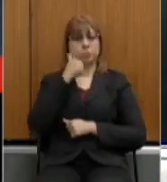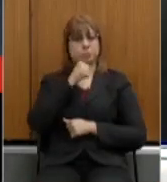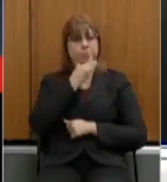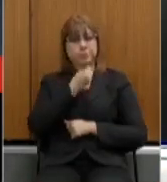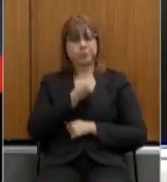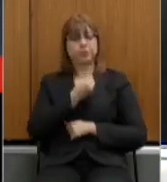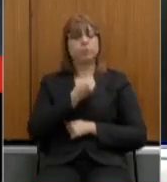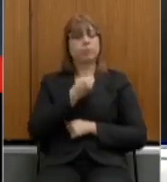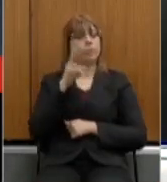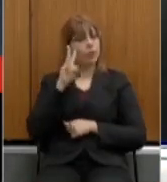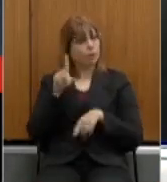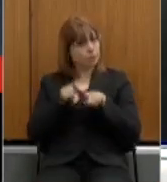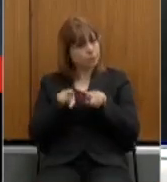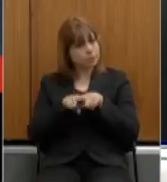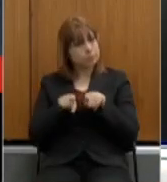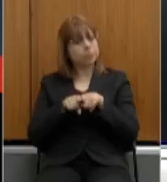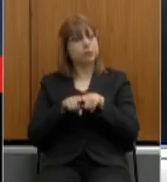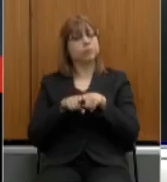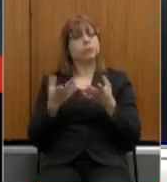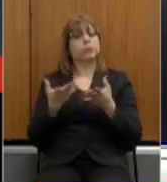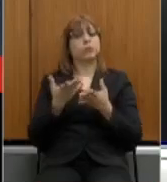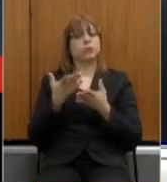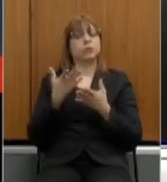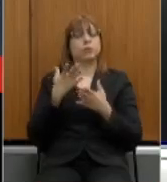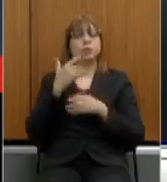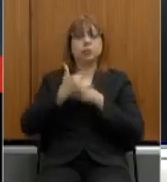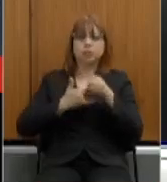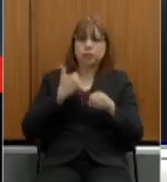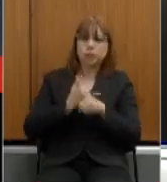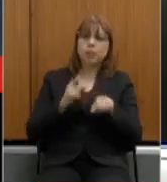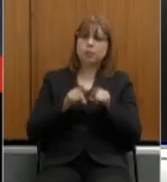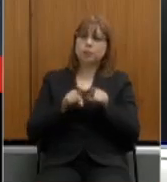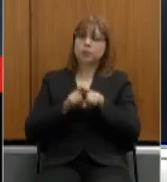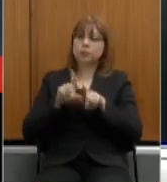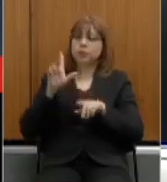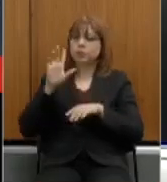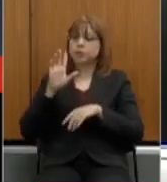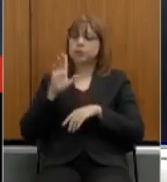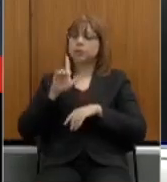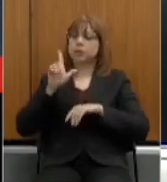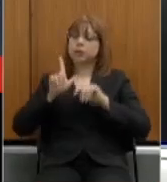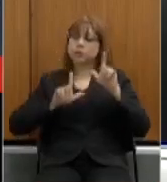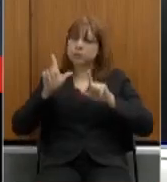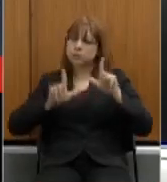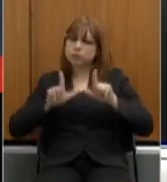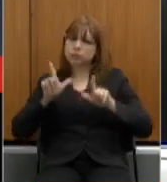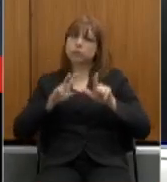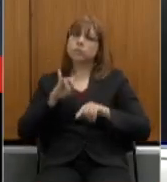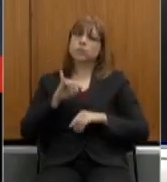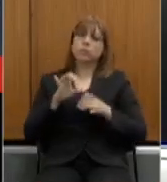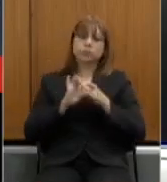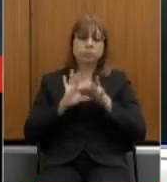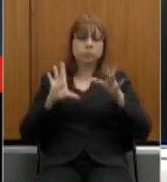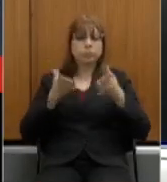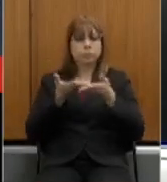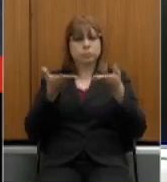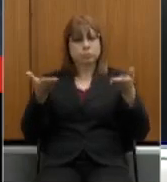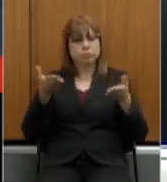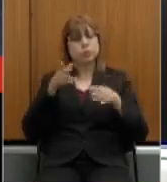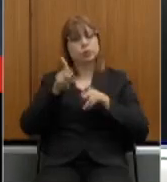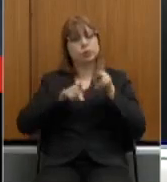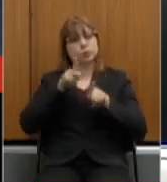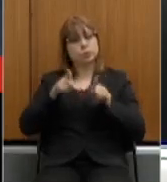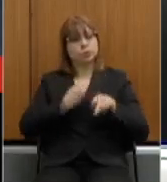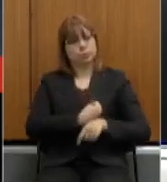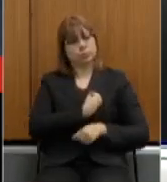que os canais interativos da Assembleia serão disponibilizados com o intuito de ampliar a participação dos cidadãos no